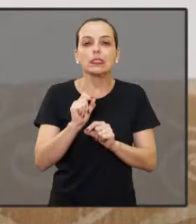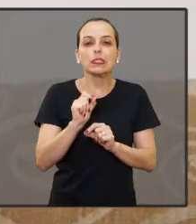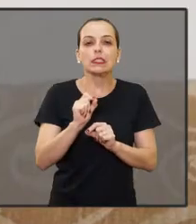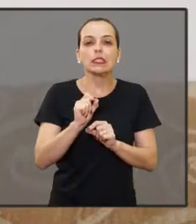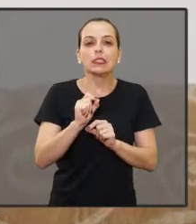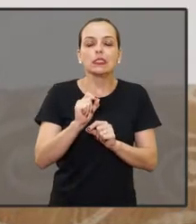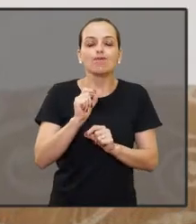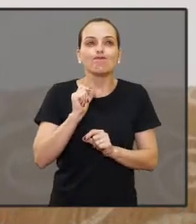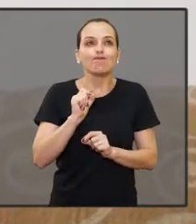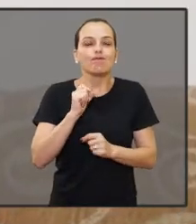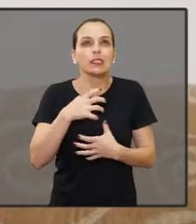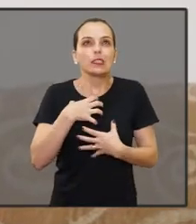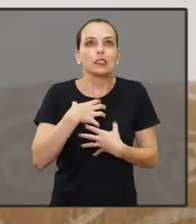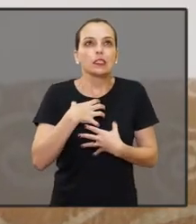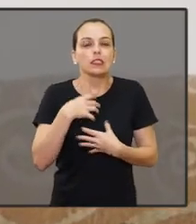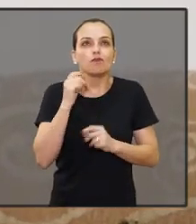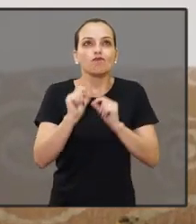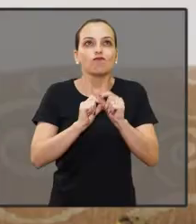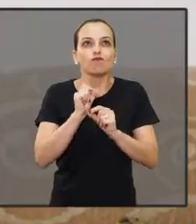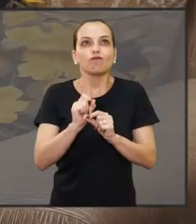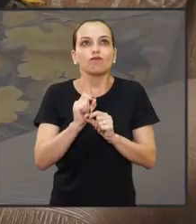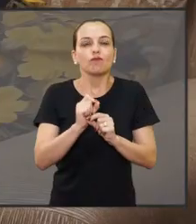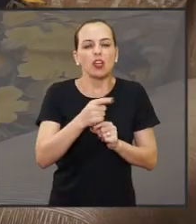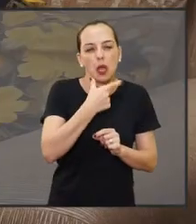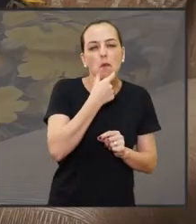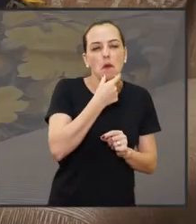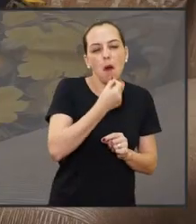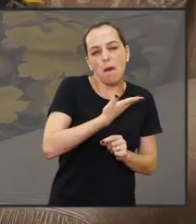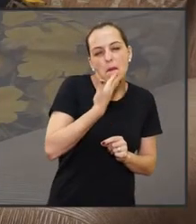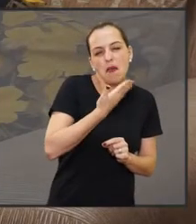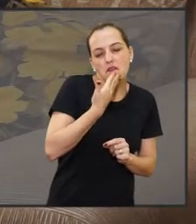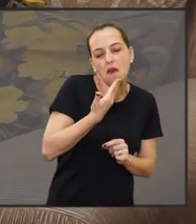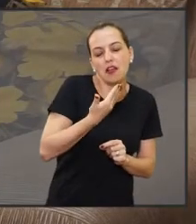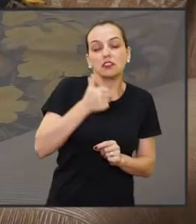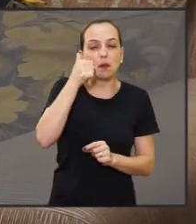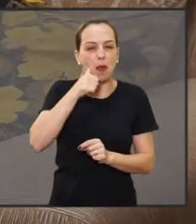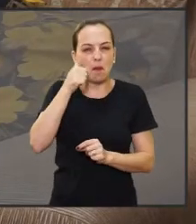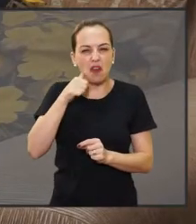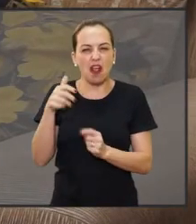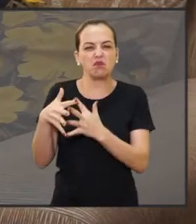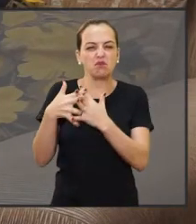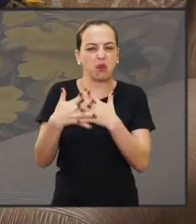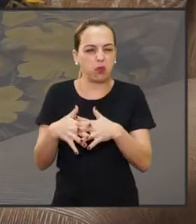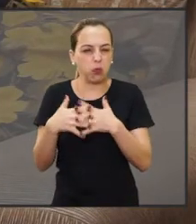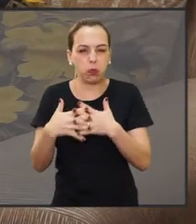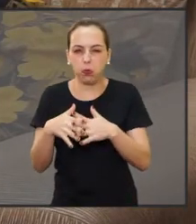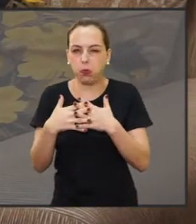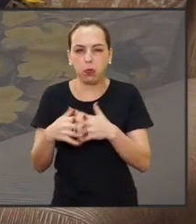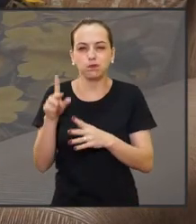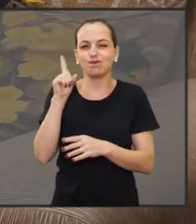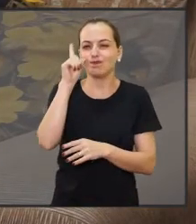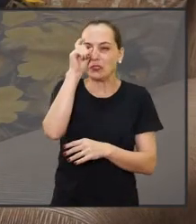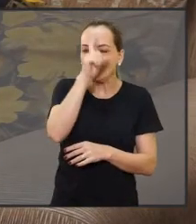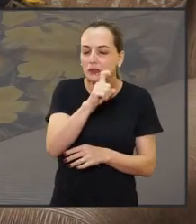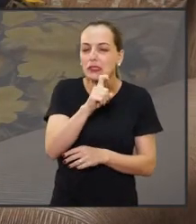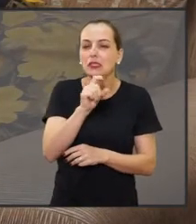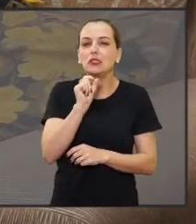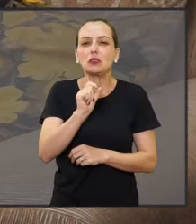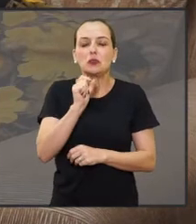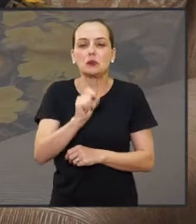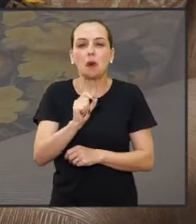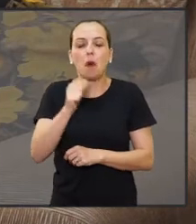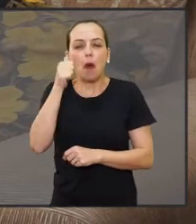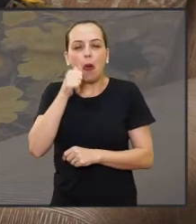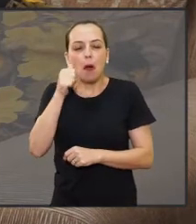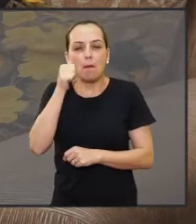um... Para homem é tudo mais fácil, para a mulher é tudo mais complicado. A